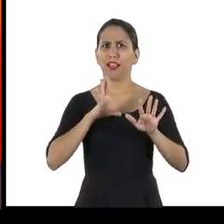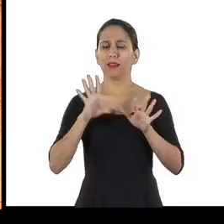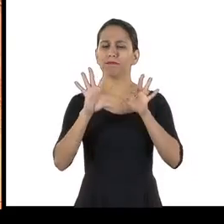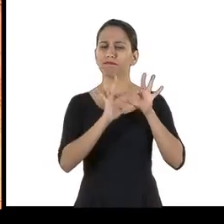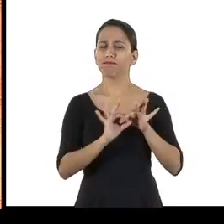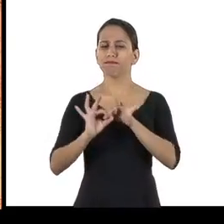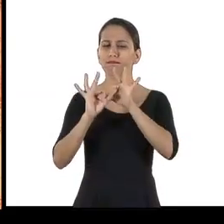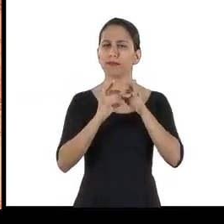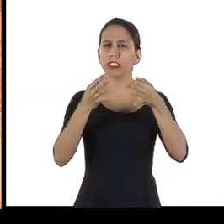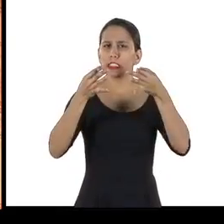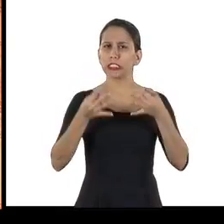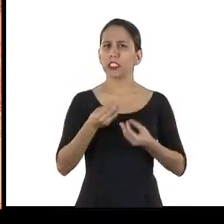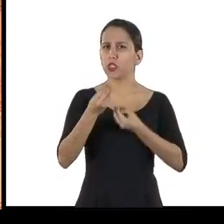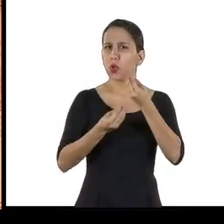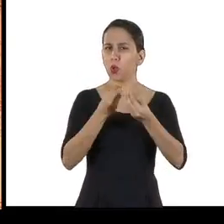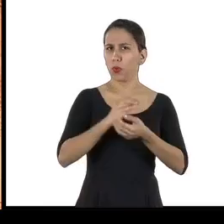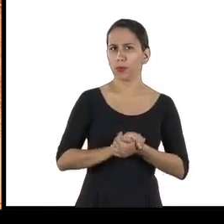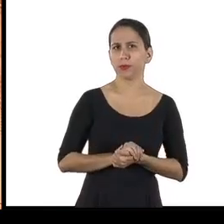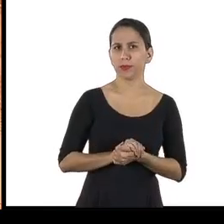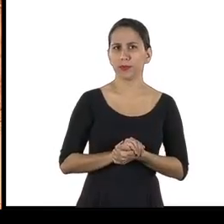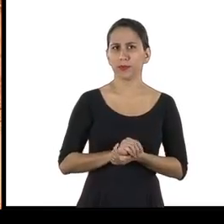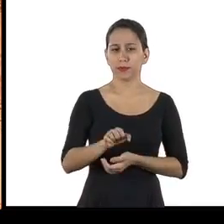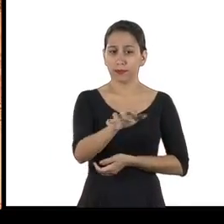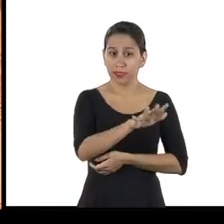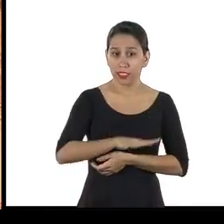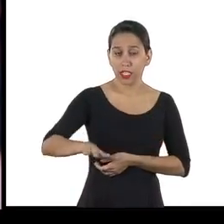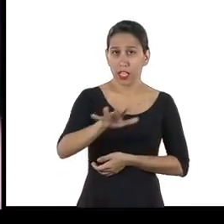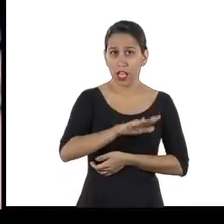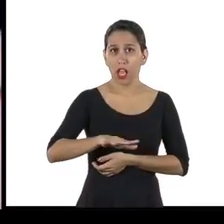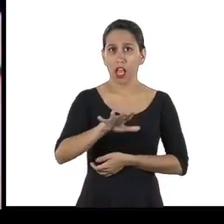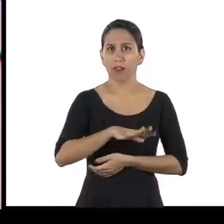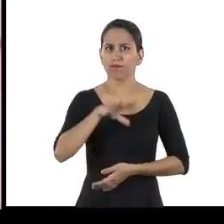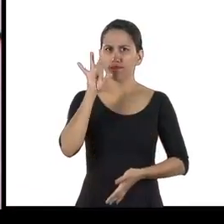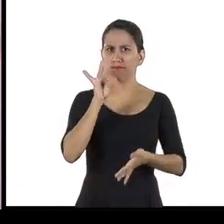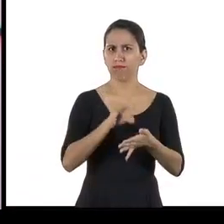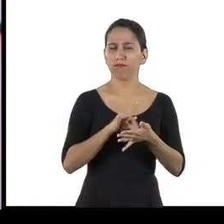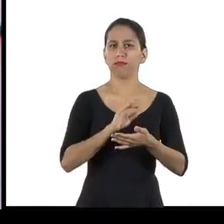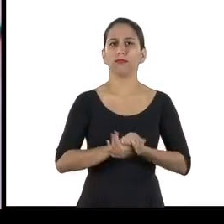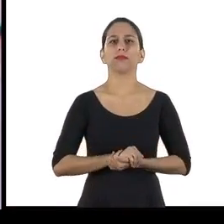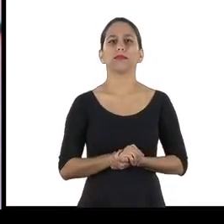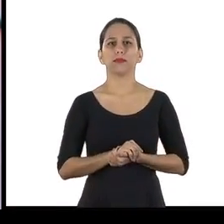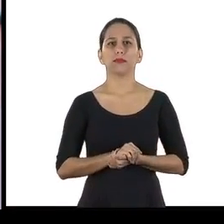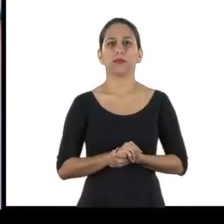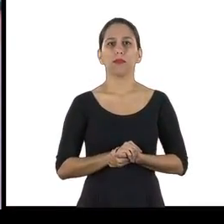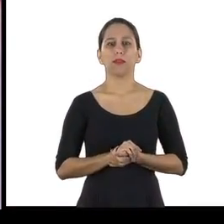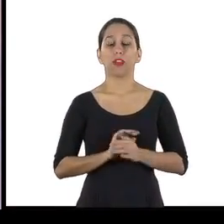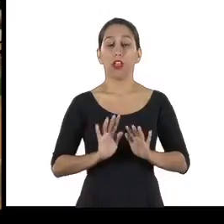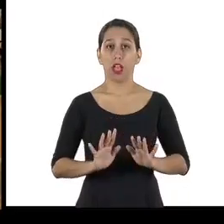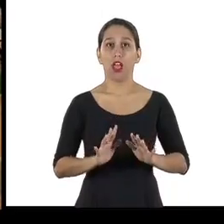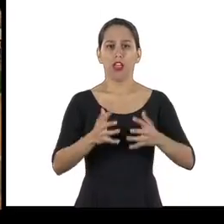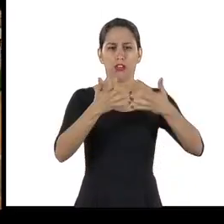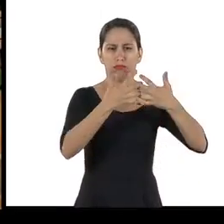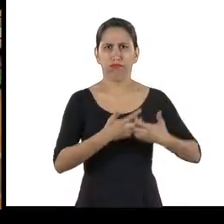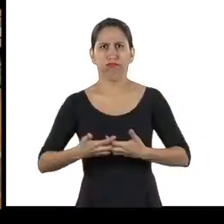como Terreno regularizado, segregação de veículos leves e pesados,